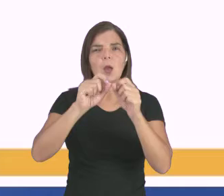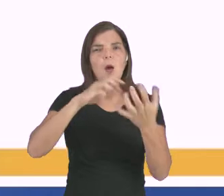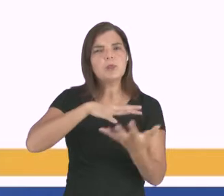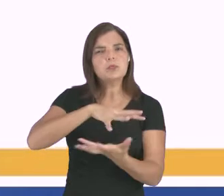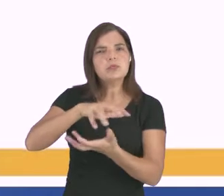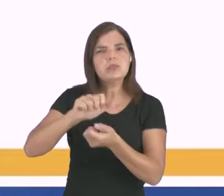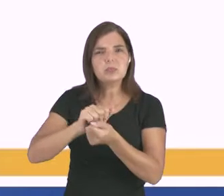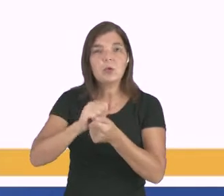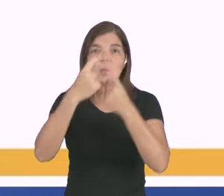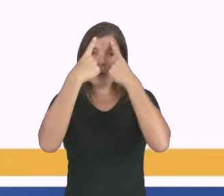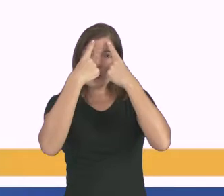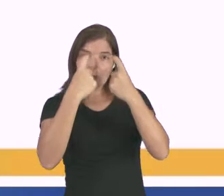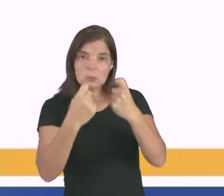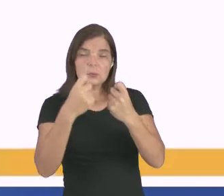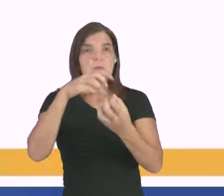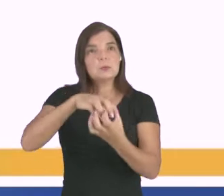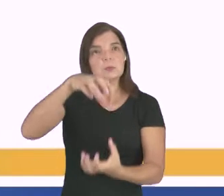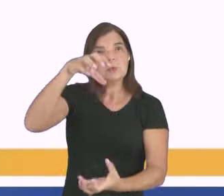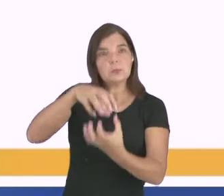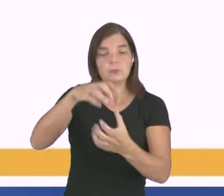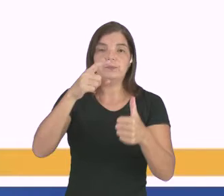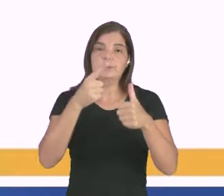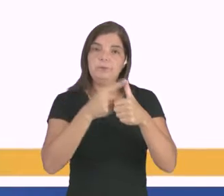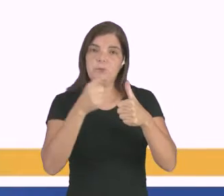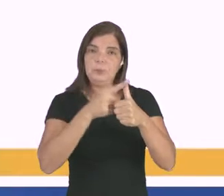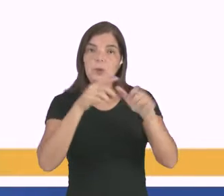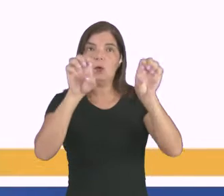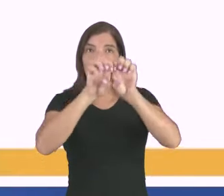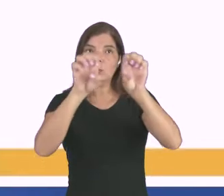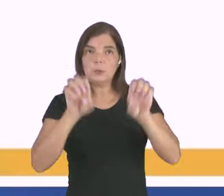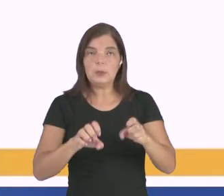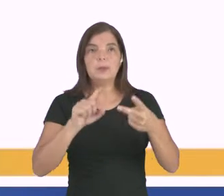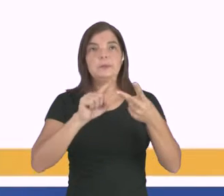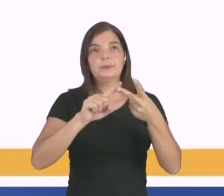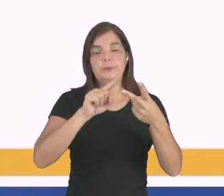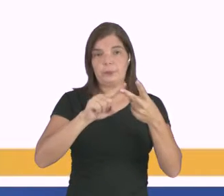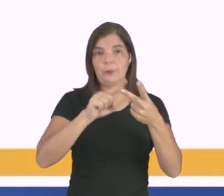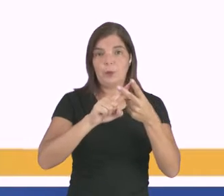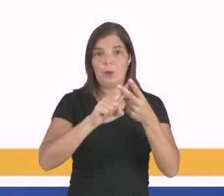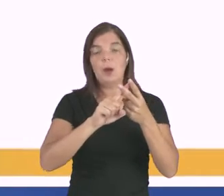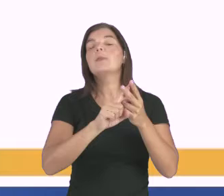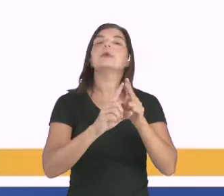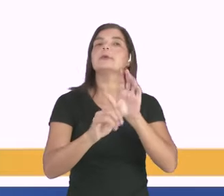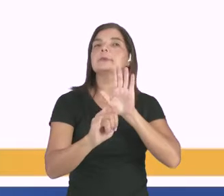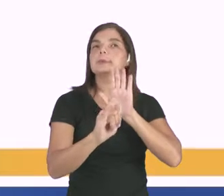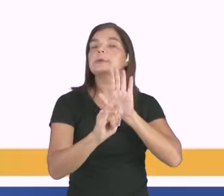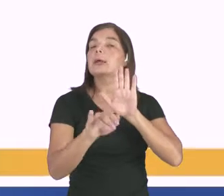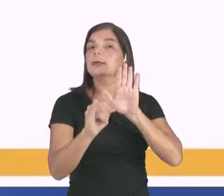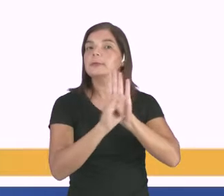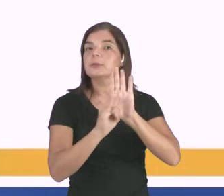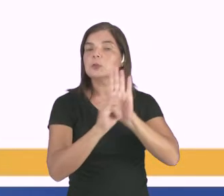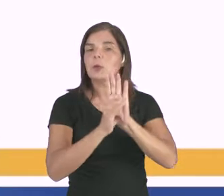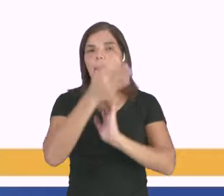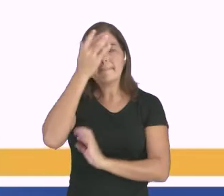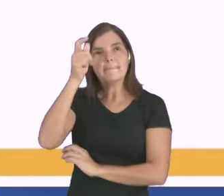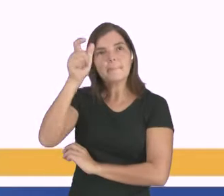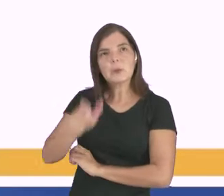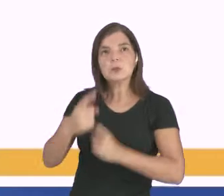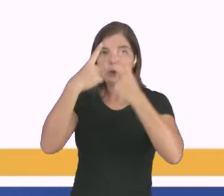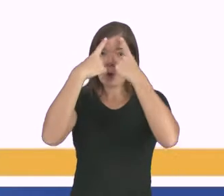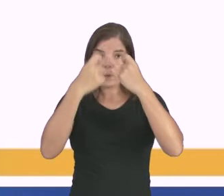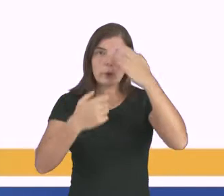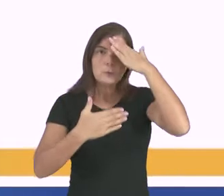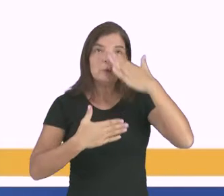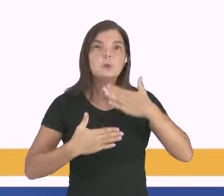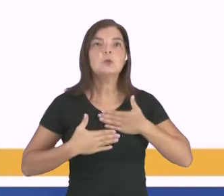as violências contra o idoso. Temos a estrutural, a institucional, a interpessoal, violência física,